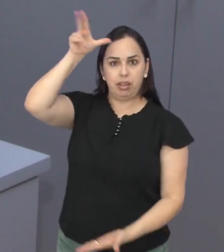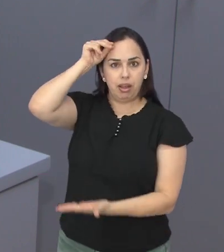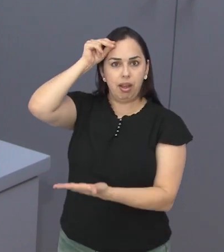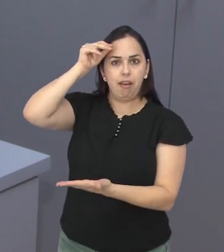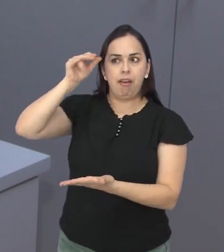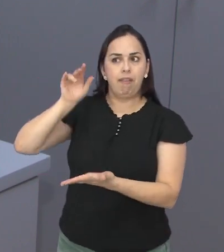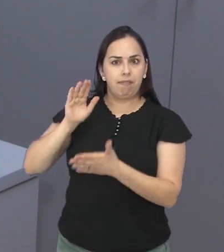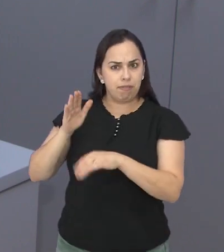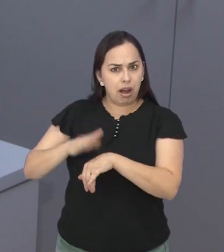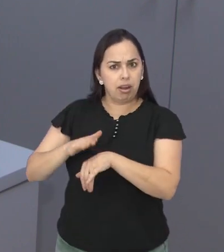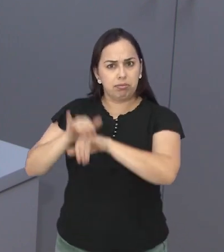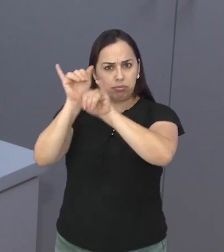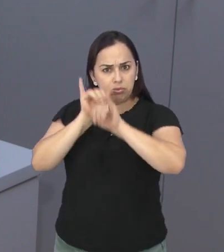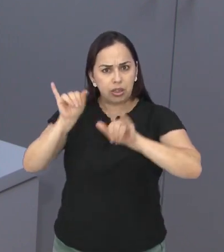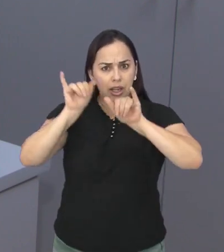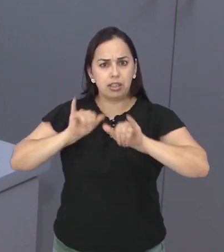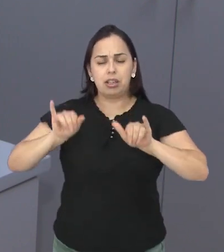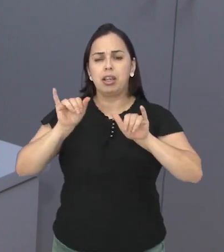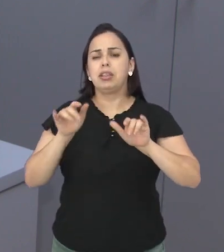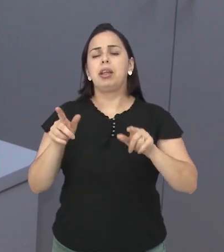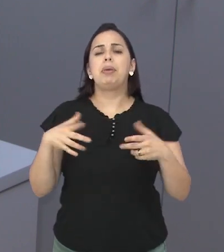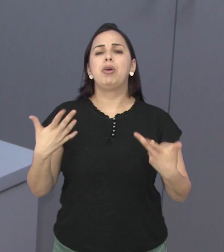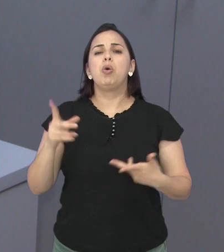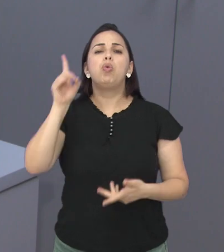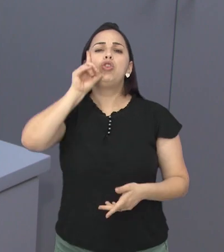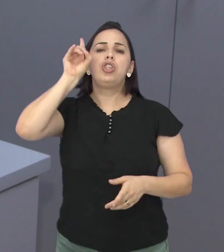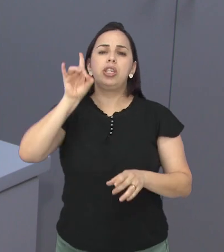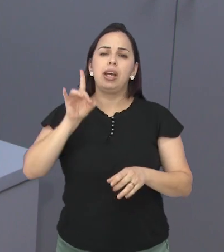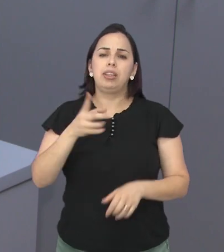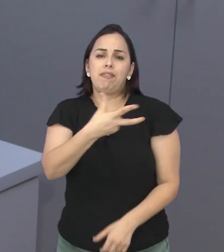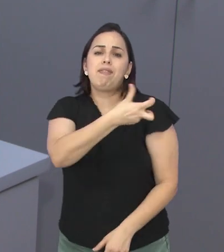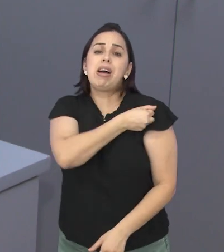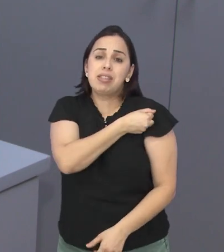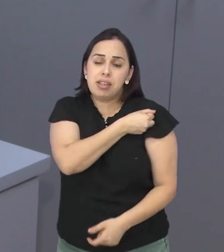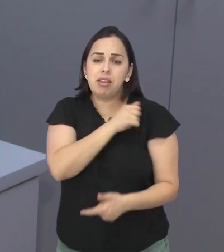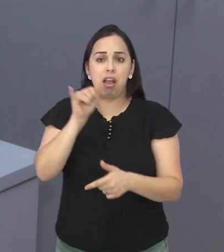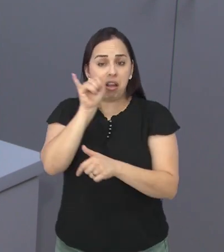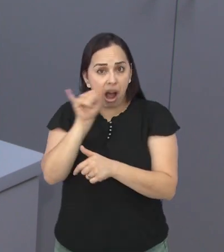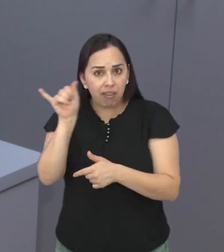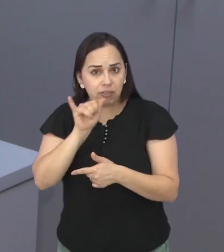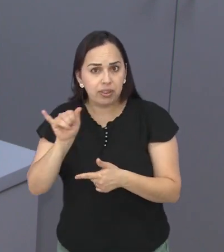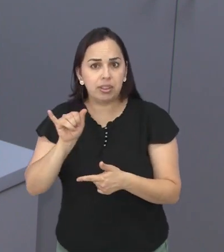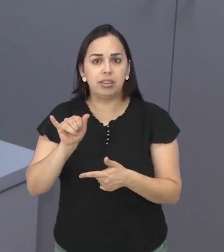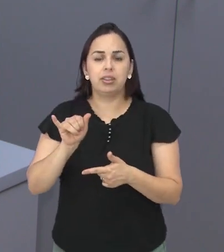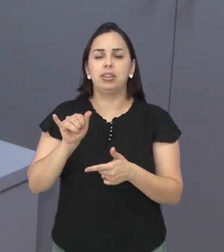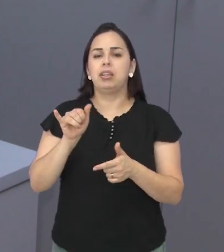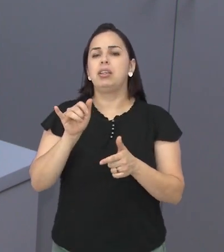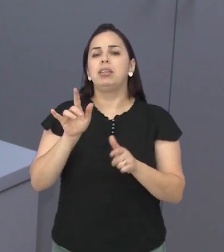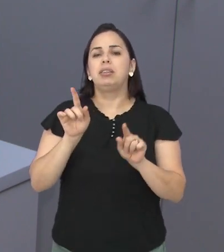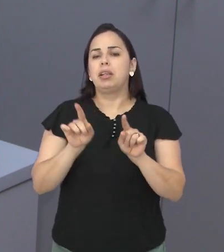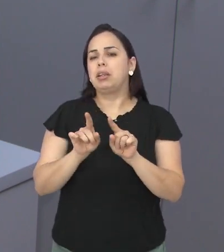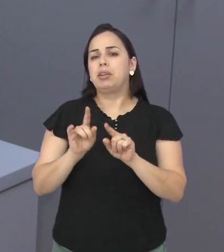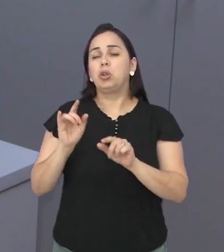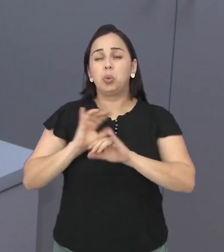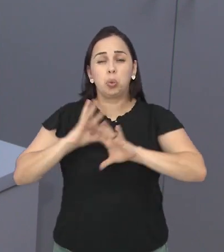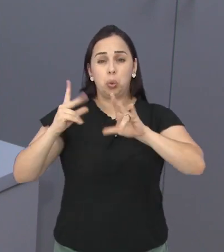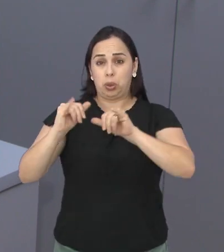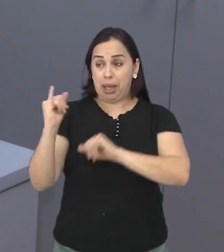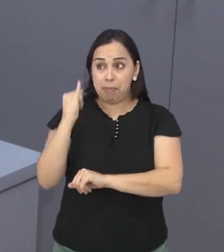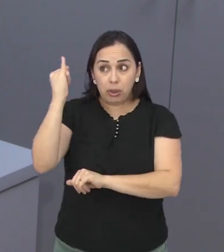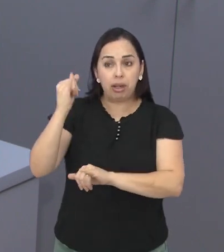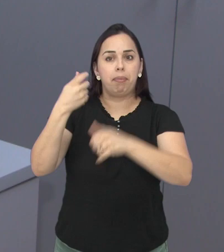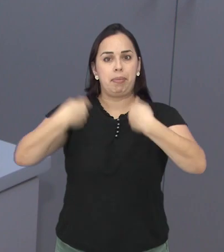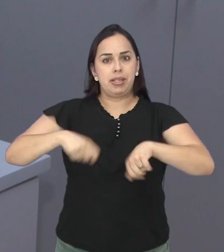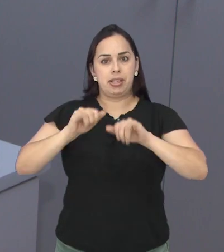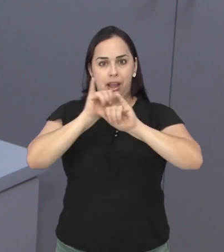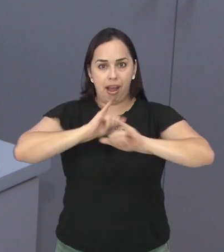faça a divulgação inclusive dos calendários de vacina todas essas agendas importantes Então acho